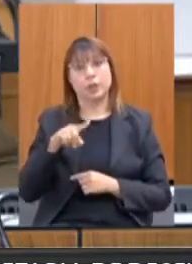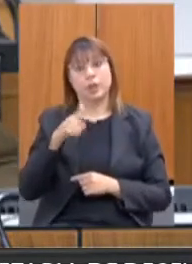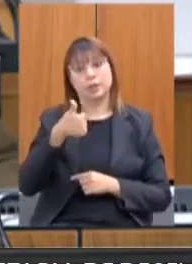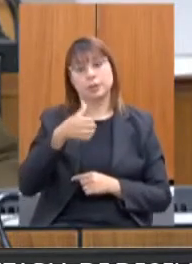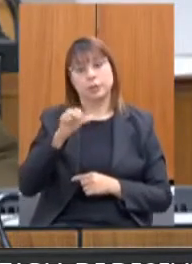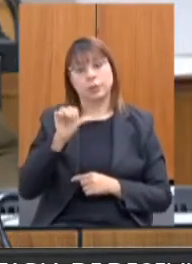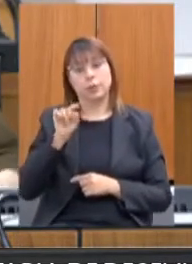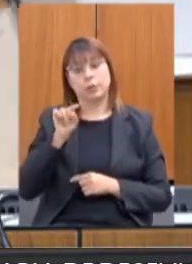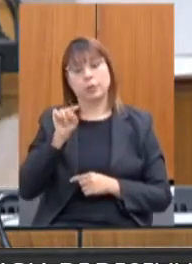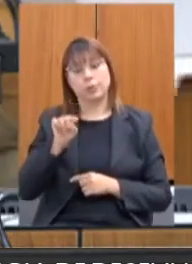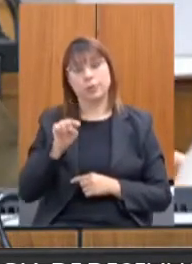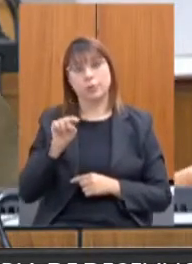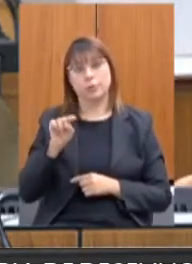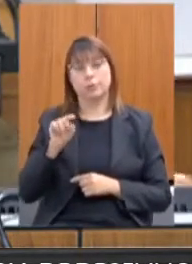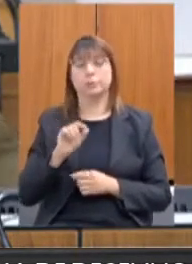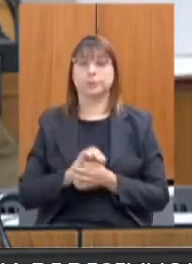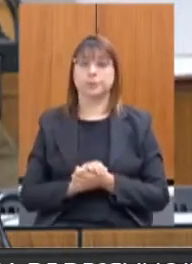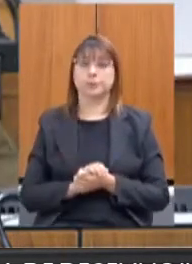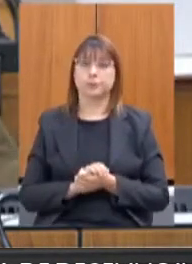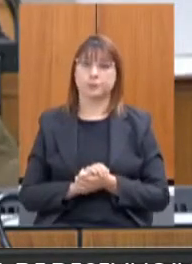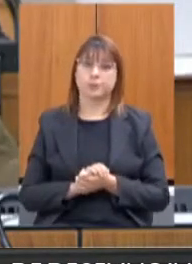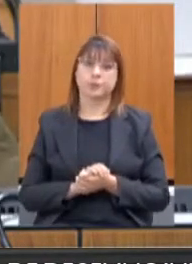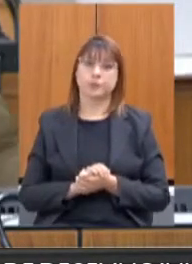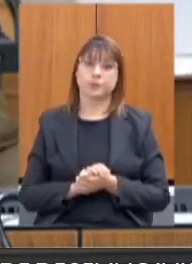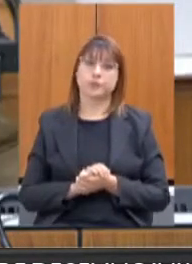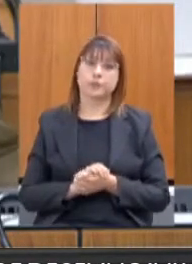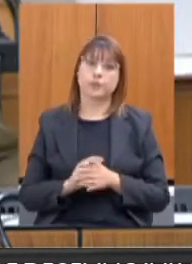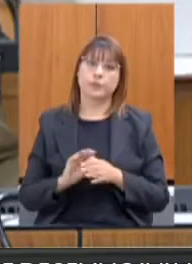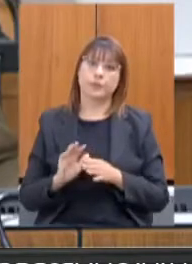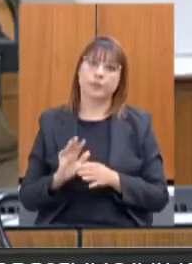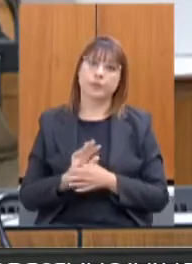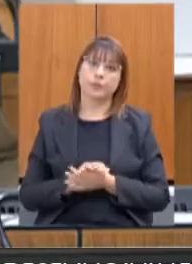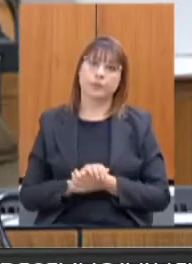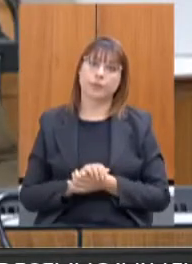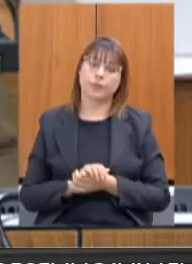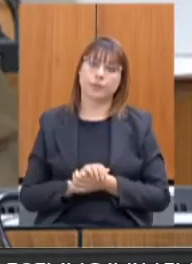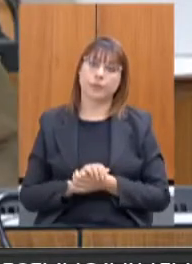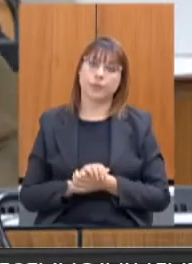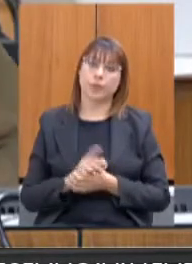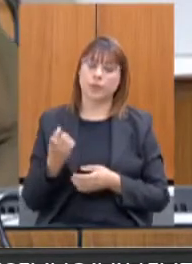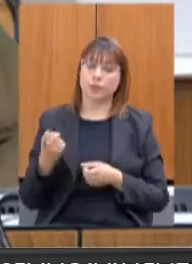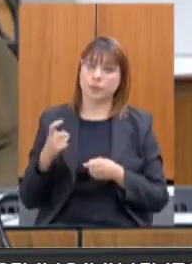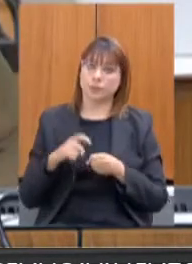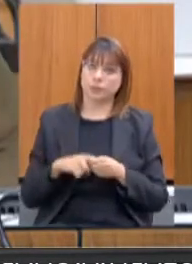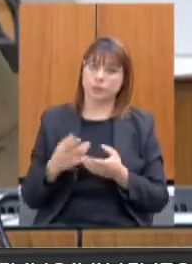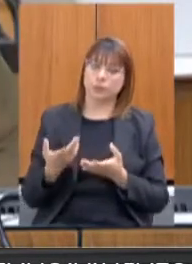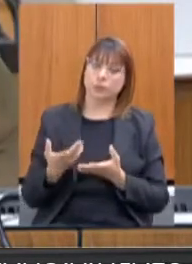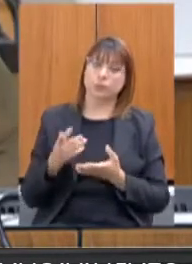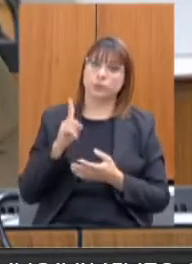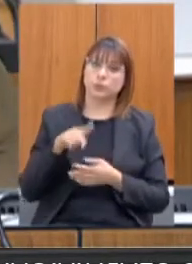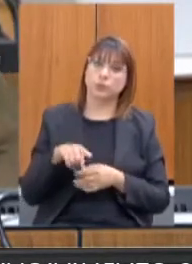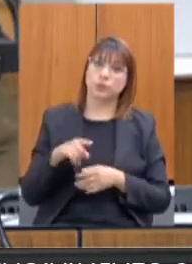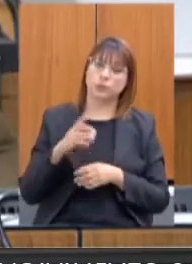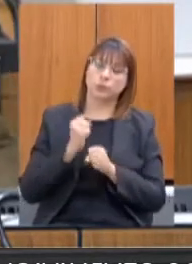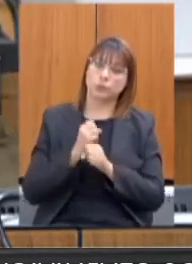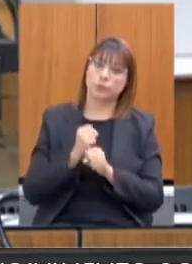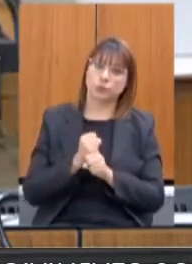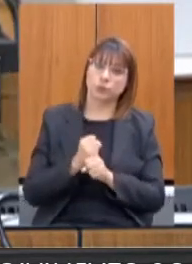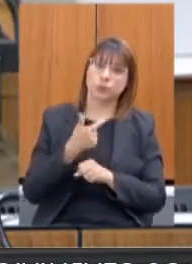procedimentos. Por favor. Na parte de reinserção produtiva, foram realizados 23